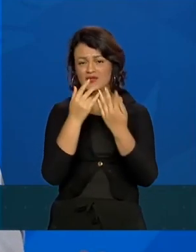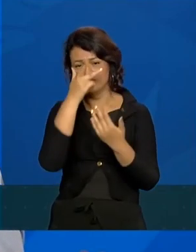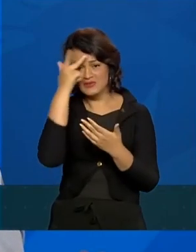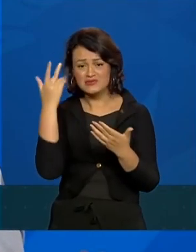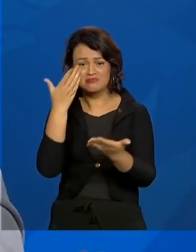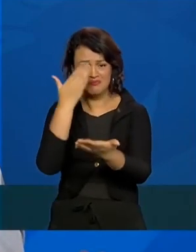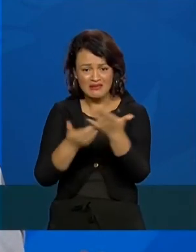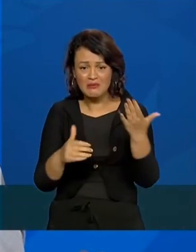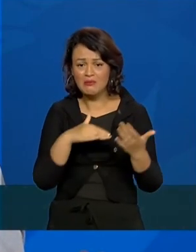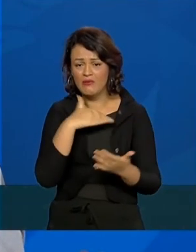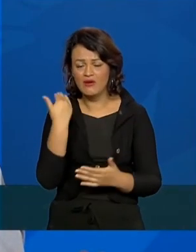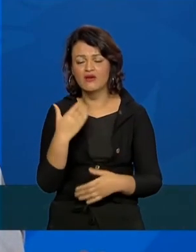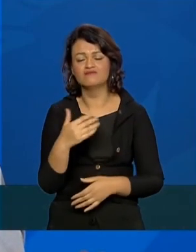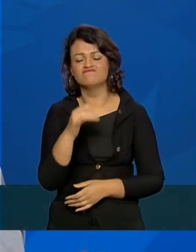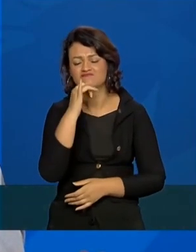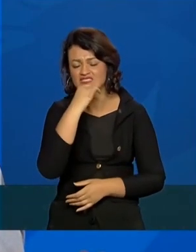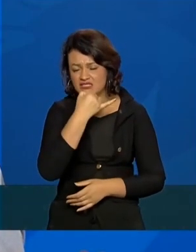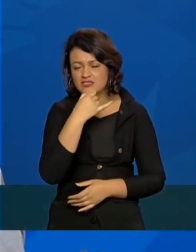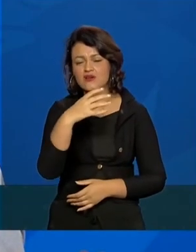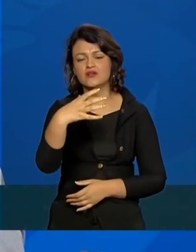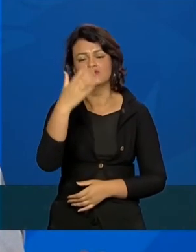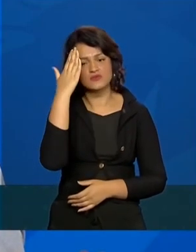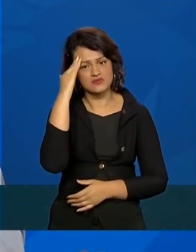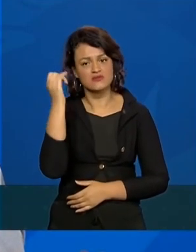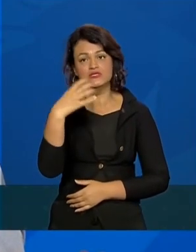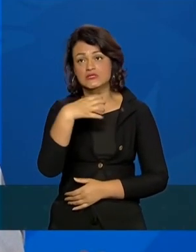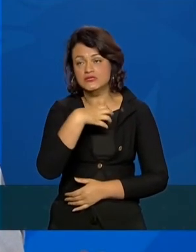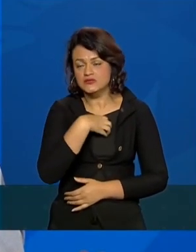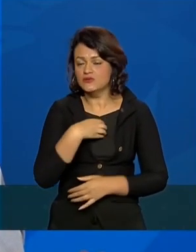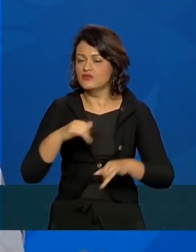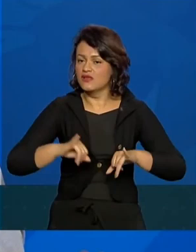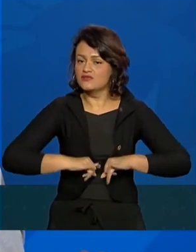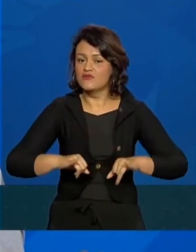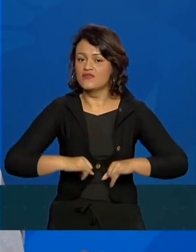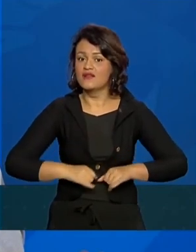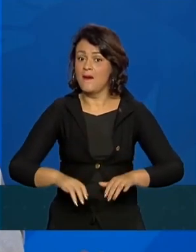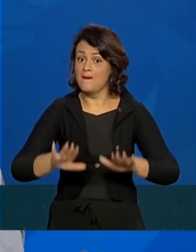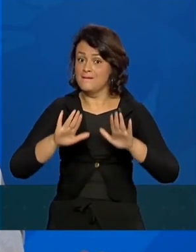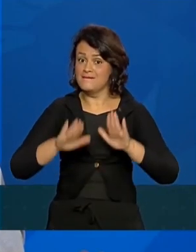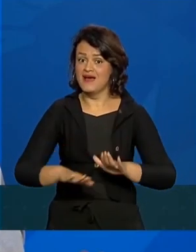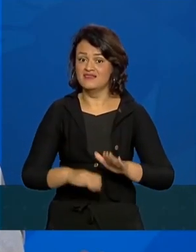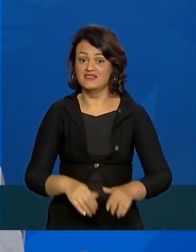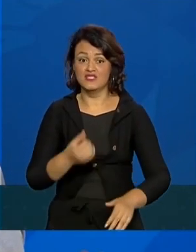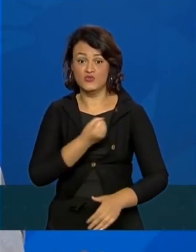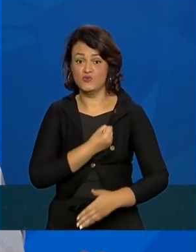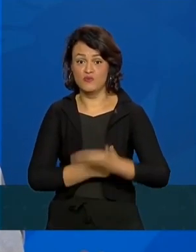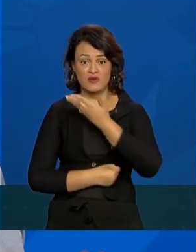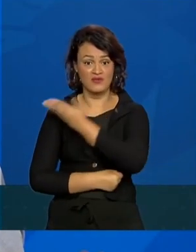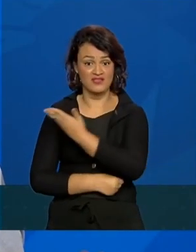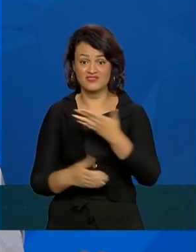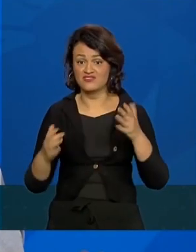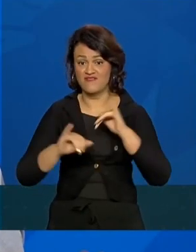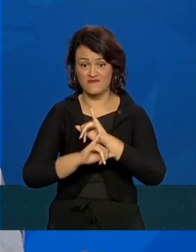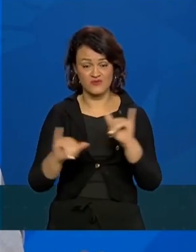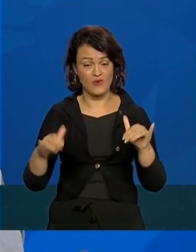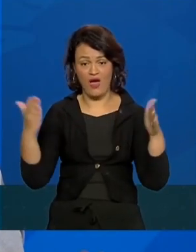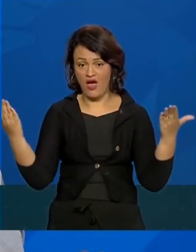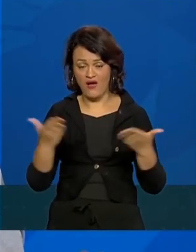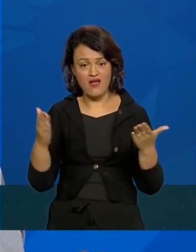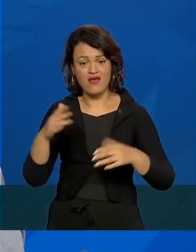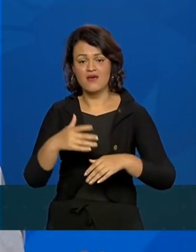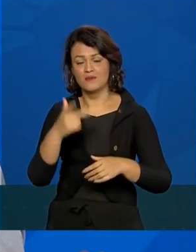inlutadas, sabemos da dor que eles estão passando, mas com esses números de recuperados e